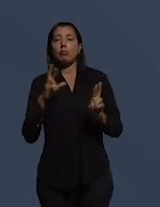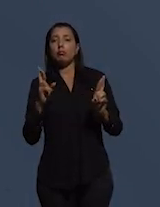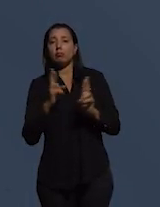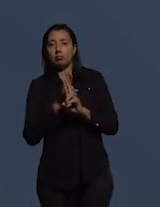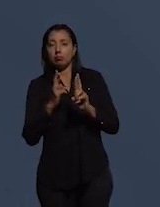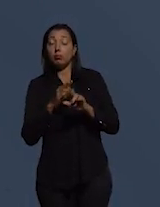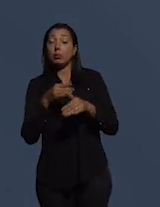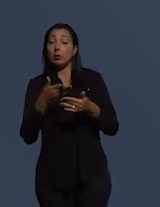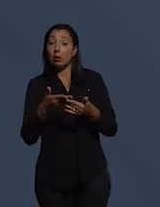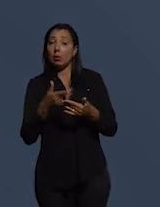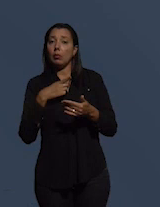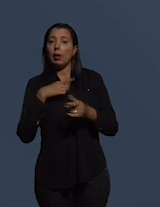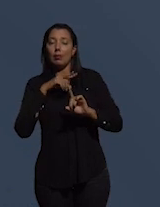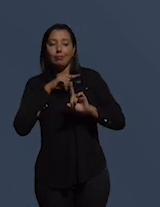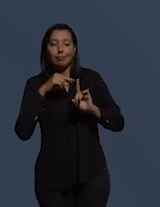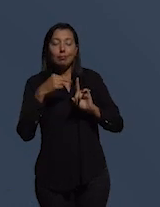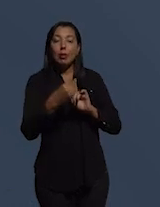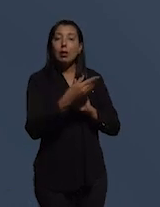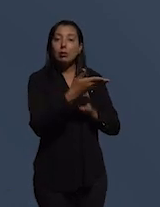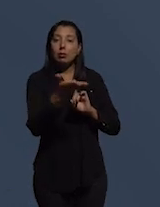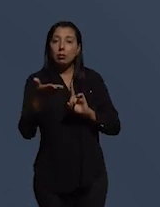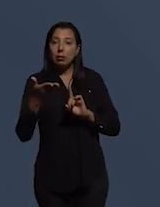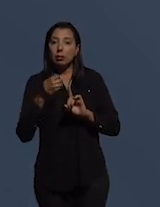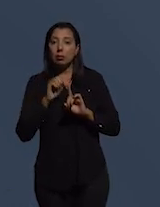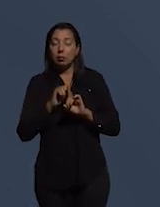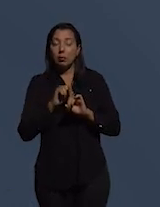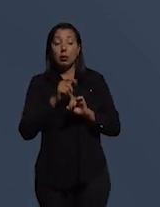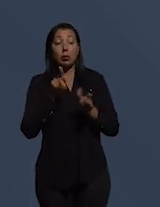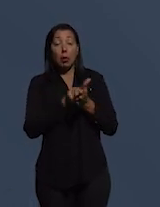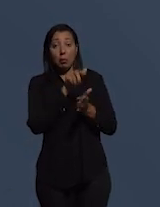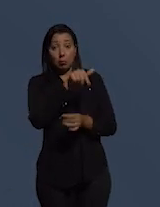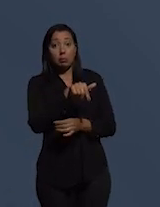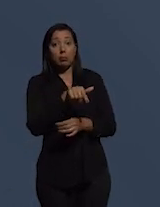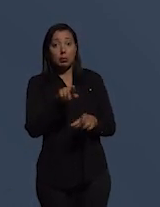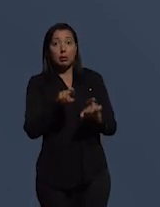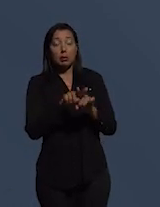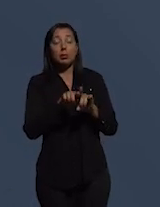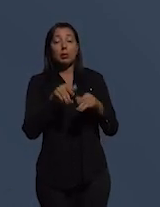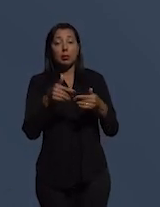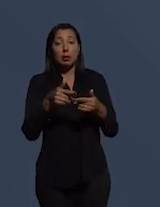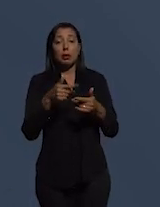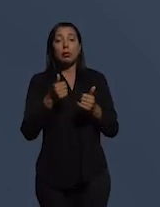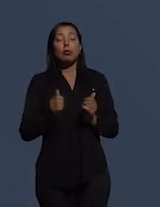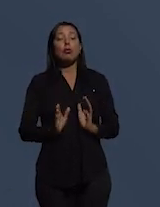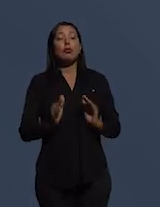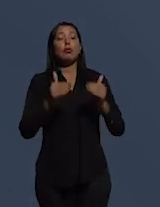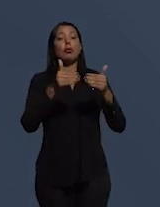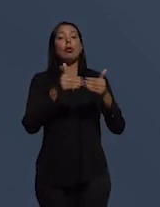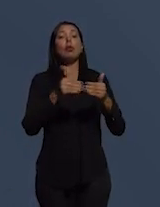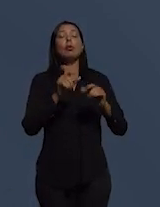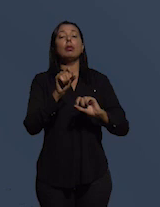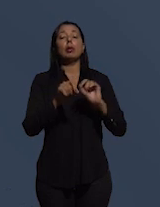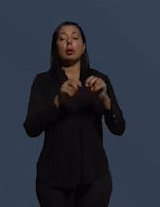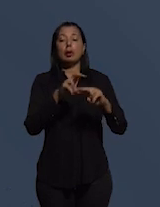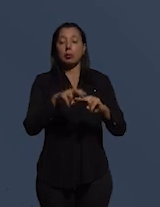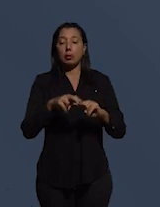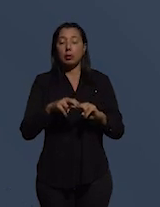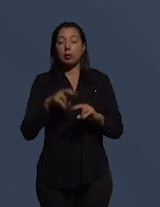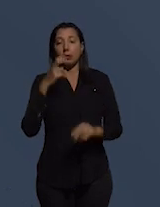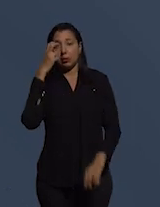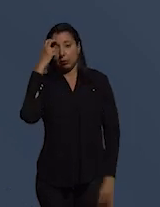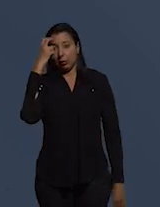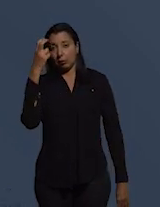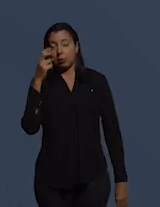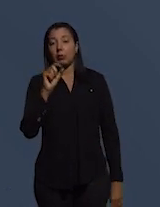então são aspectos do seu índice do índice dela que tem um certo foco e é por isso que a cultura